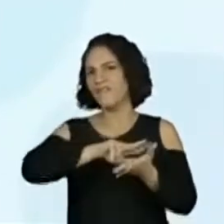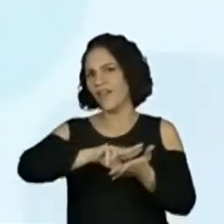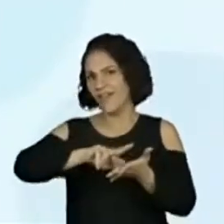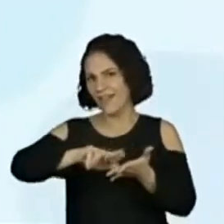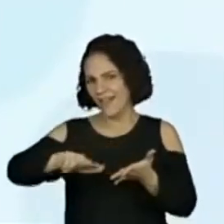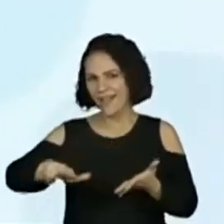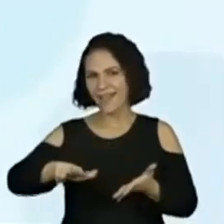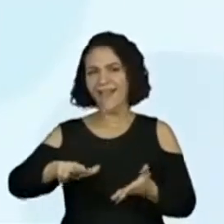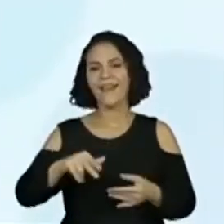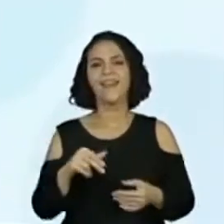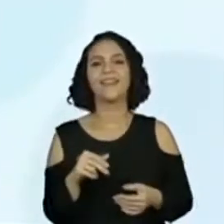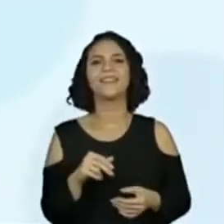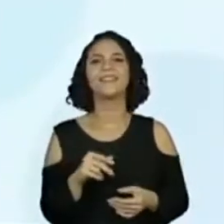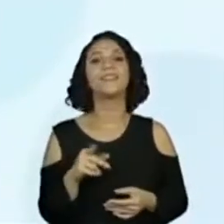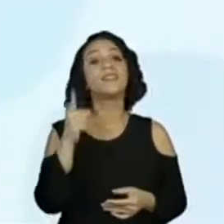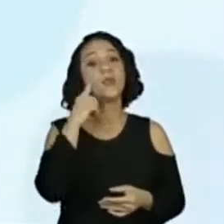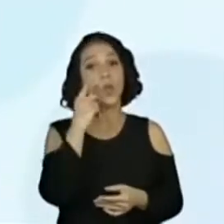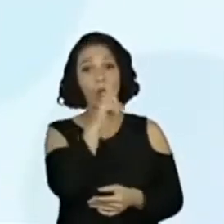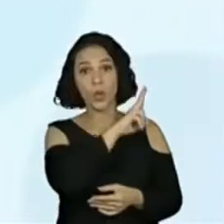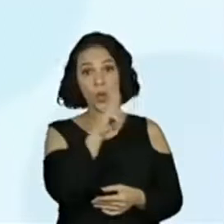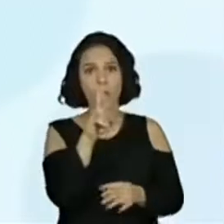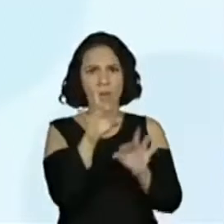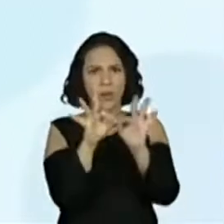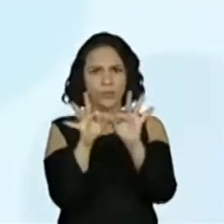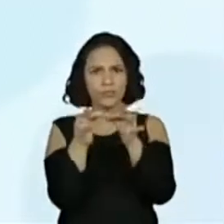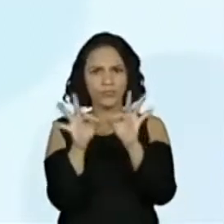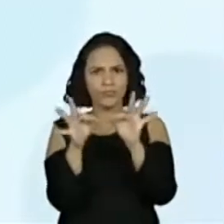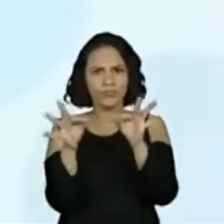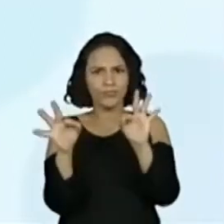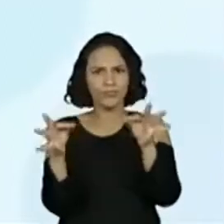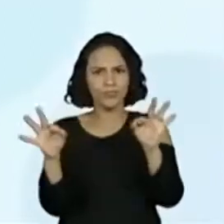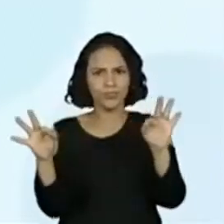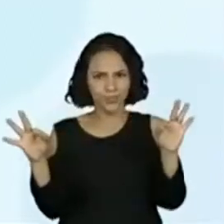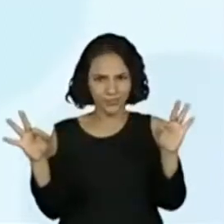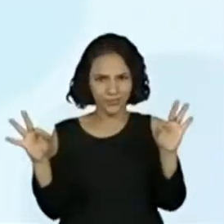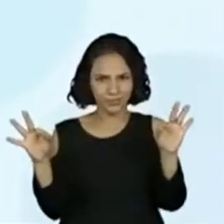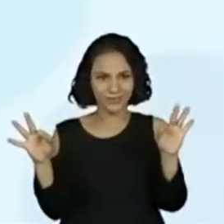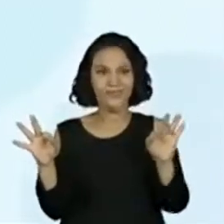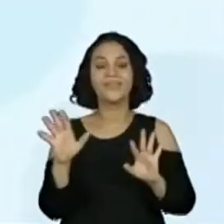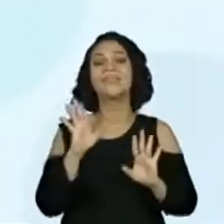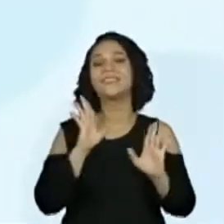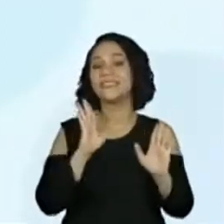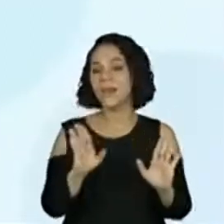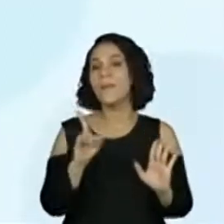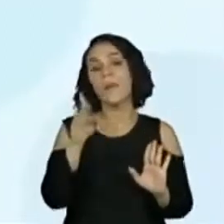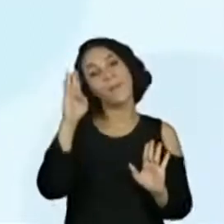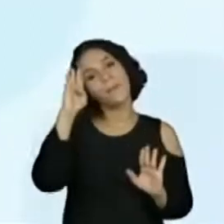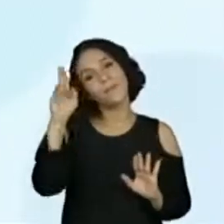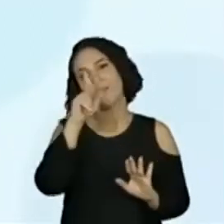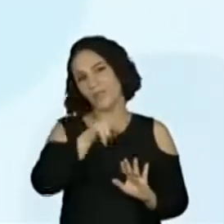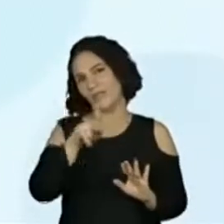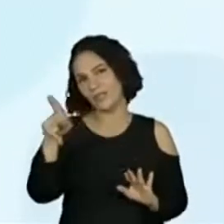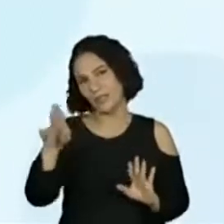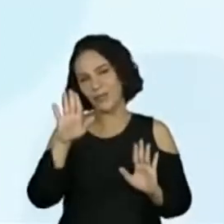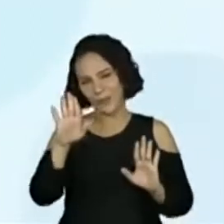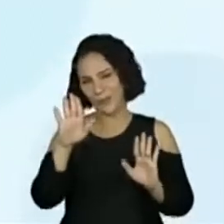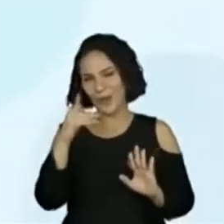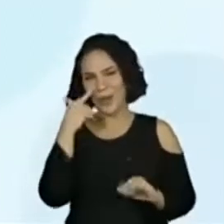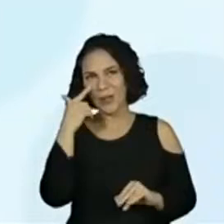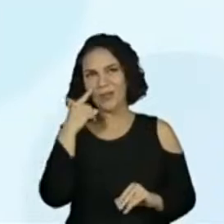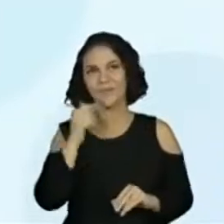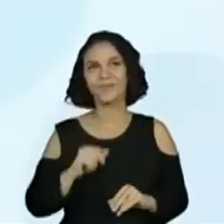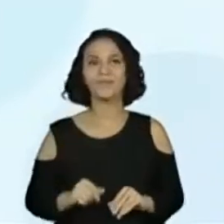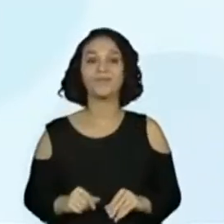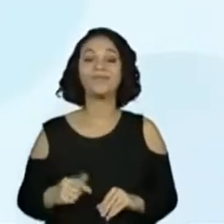o nome dela é bem comprido. É mais para os professores, tá, criança? Mas a ideia está lá. Então, percebam aí, a